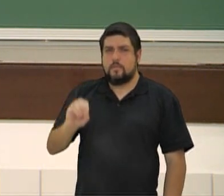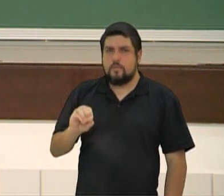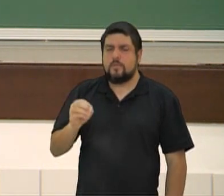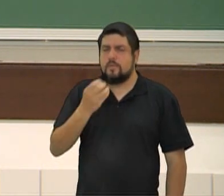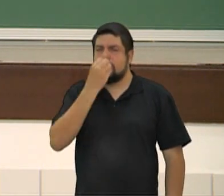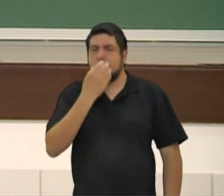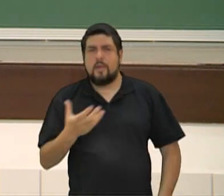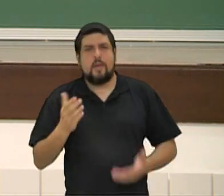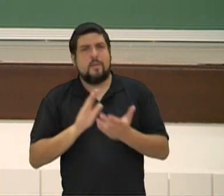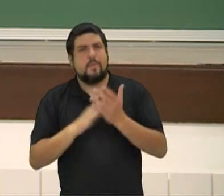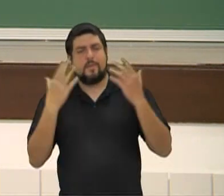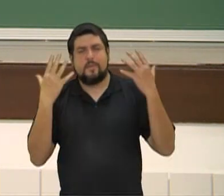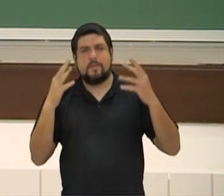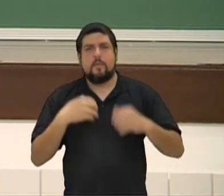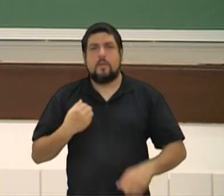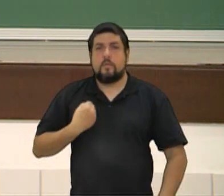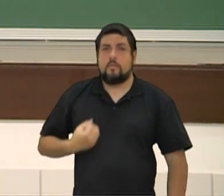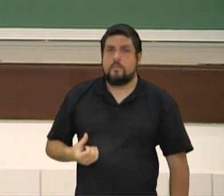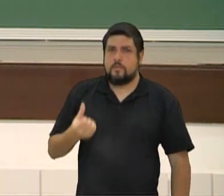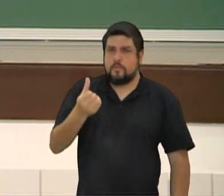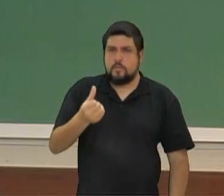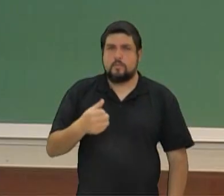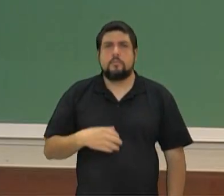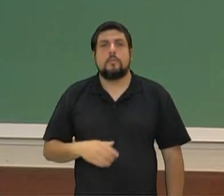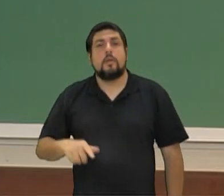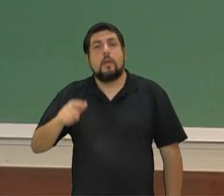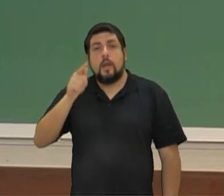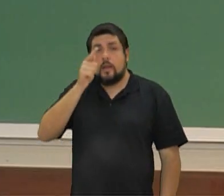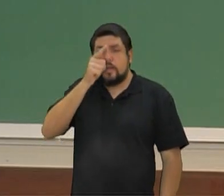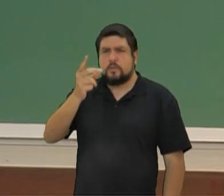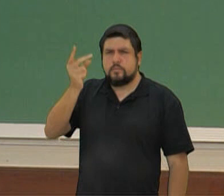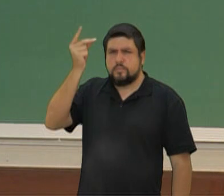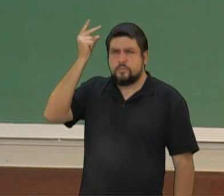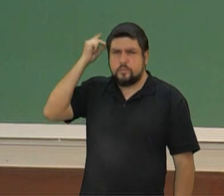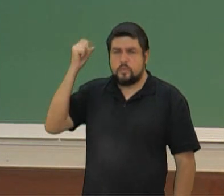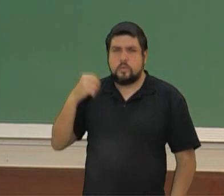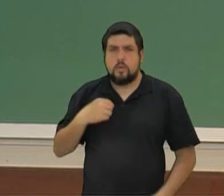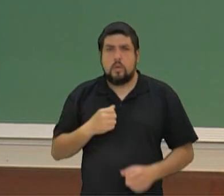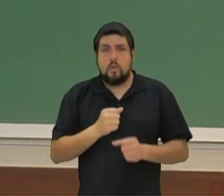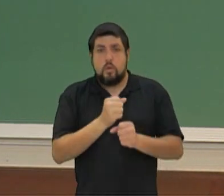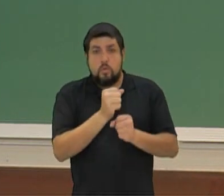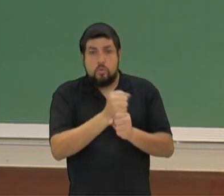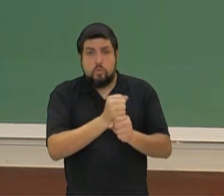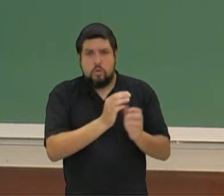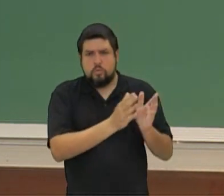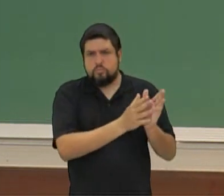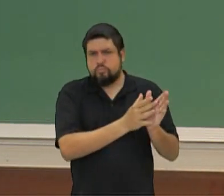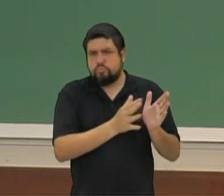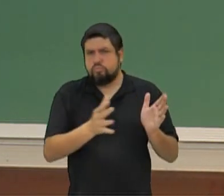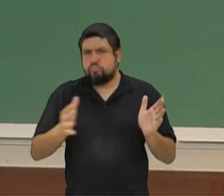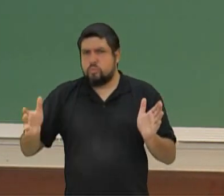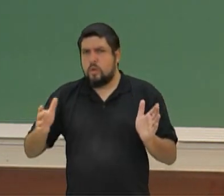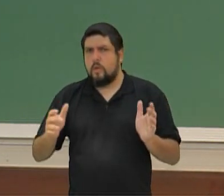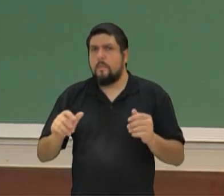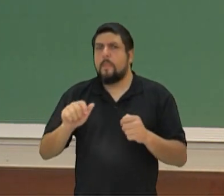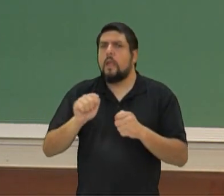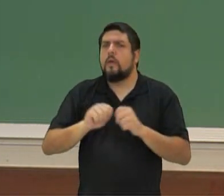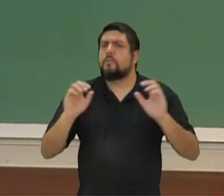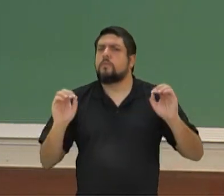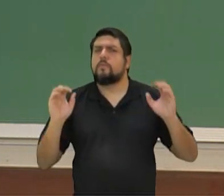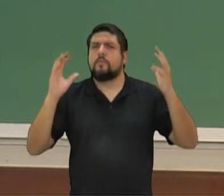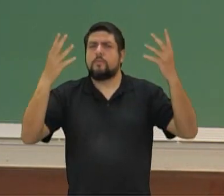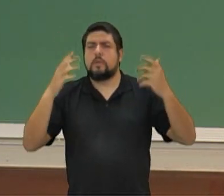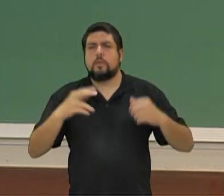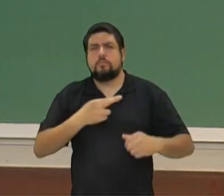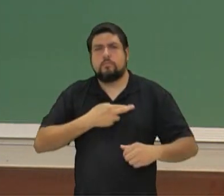galerinha. Vamos para o número 6 agora aí. Na Grécia Antiga, ao longo do ano, os gregos faziam festas religiosas com procissões,